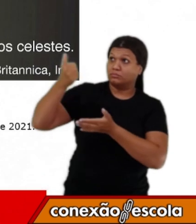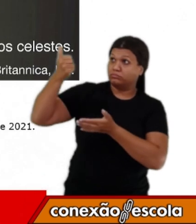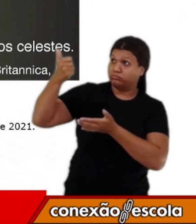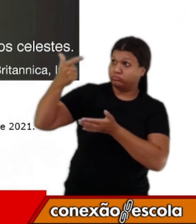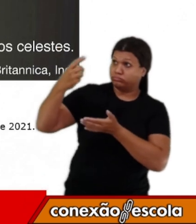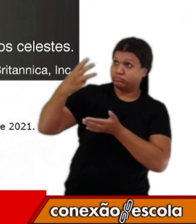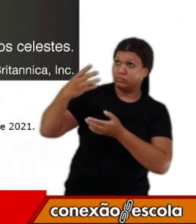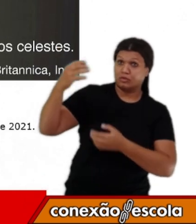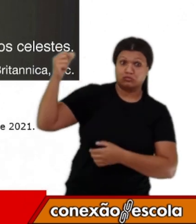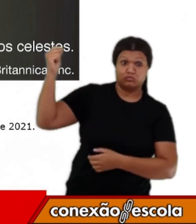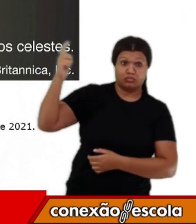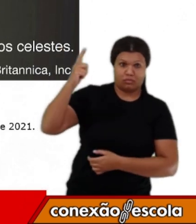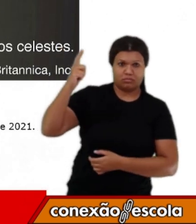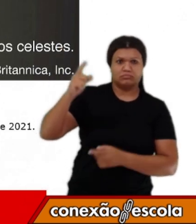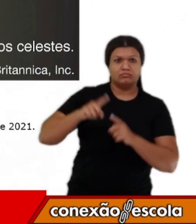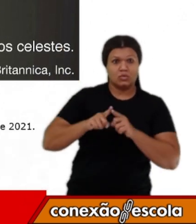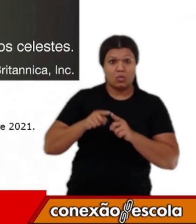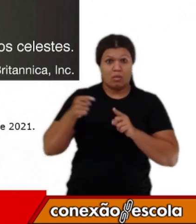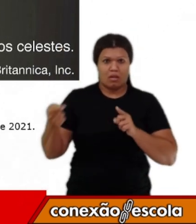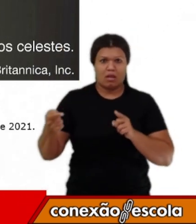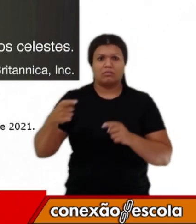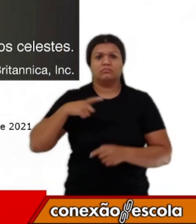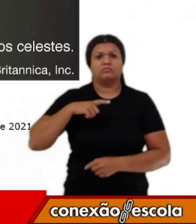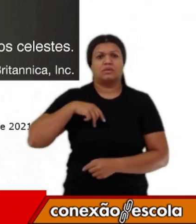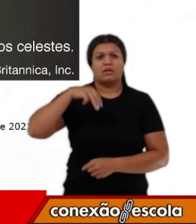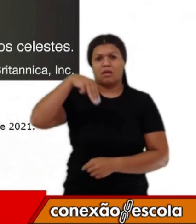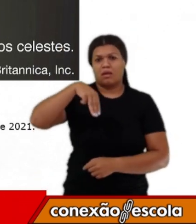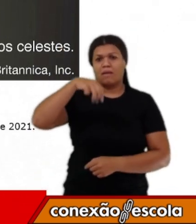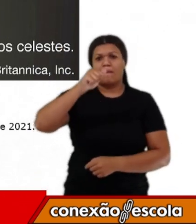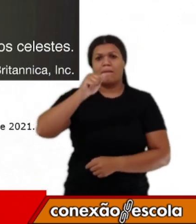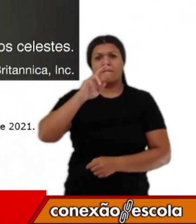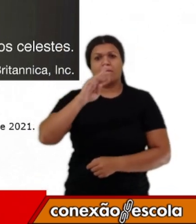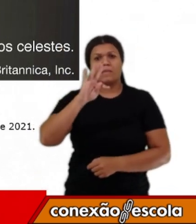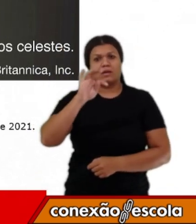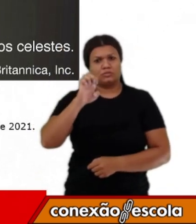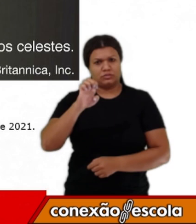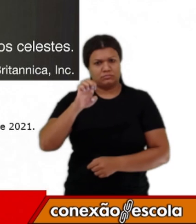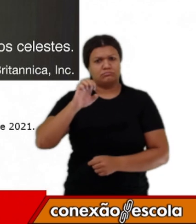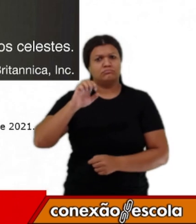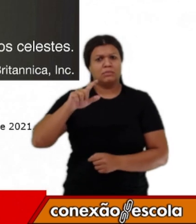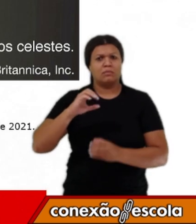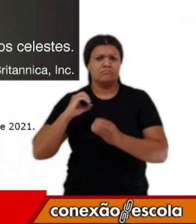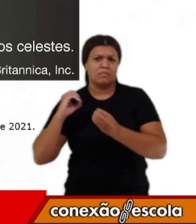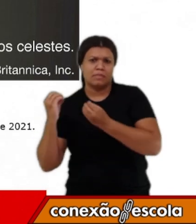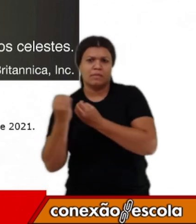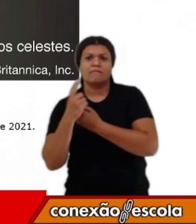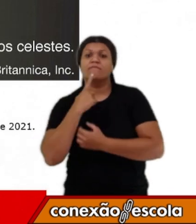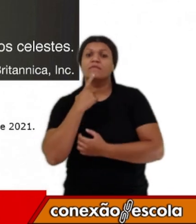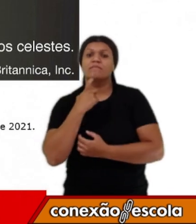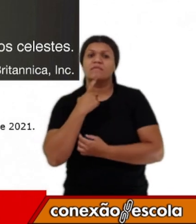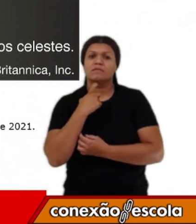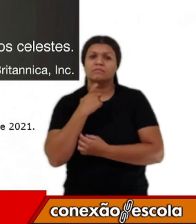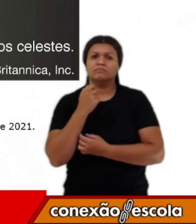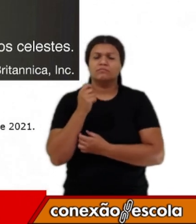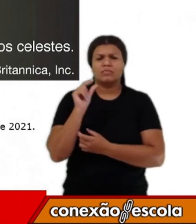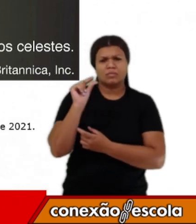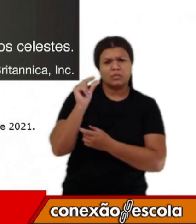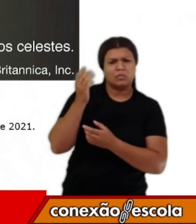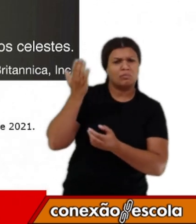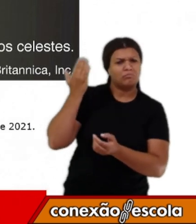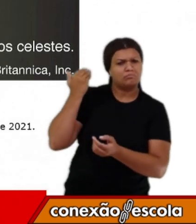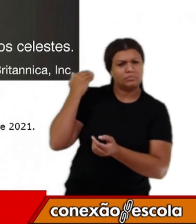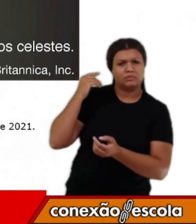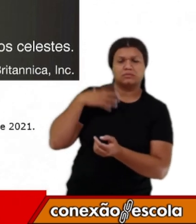Ao lado da Terra, nós temos Marte, o planeta vermelho. Recentemente, podemos assistir várias